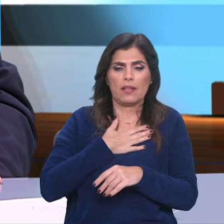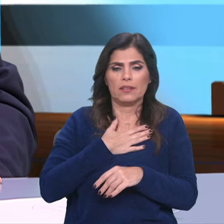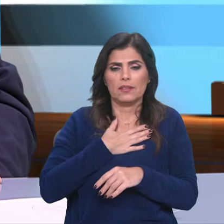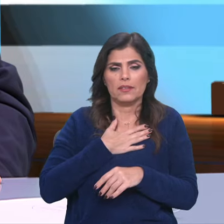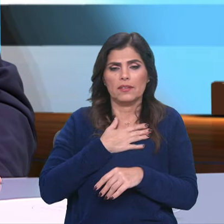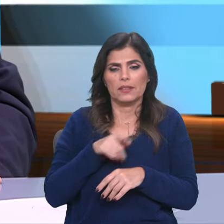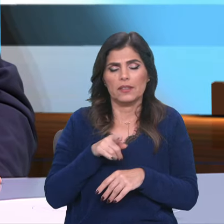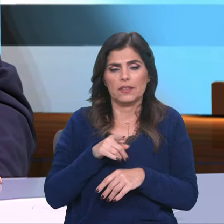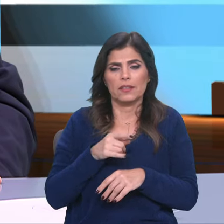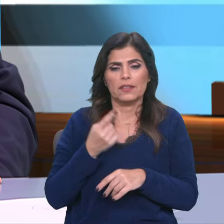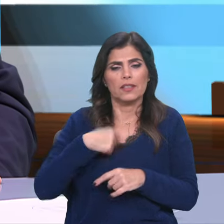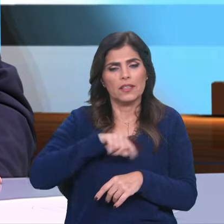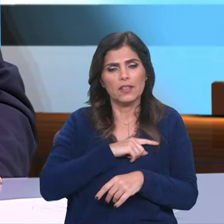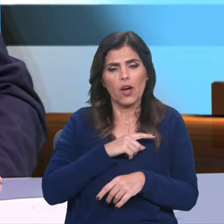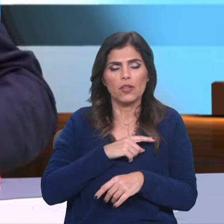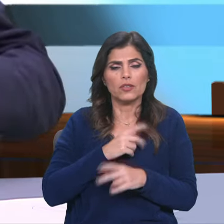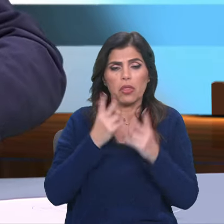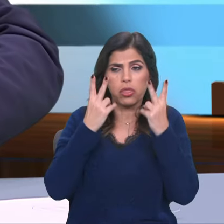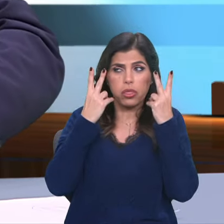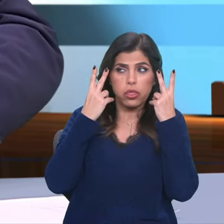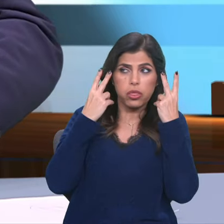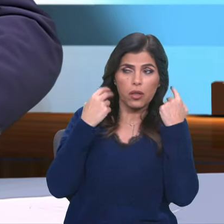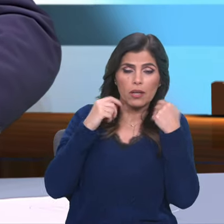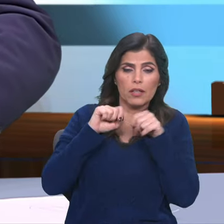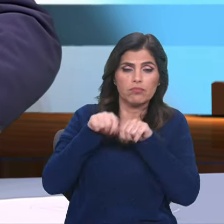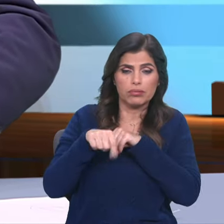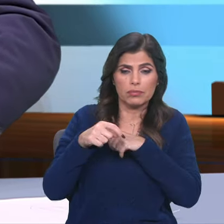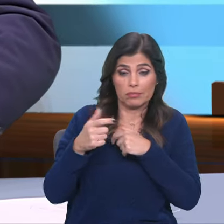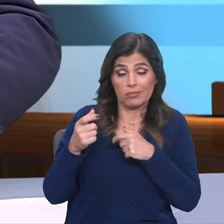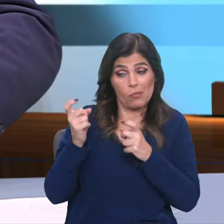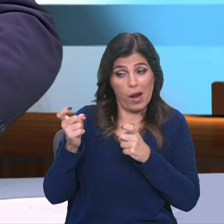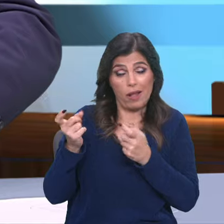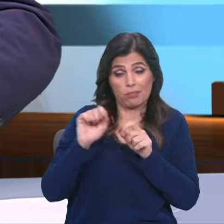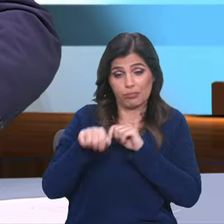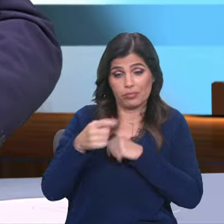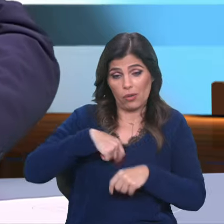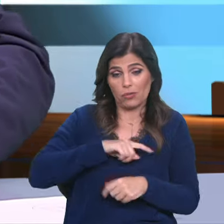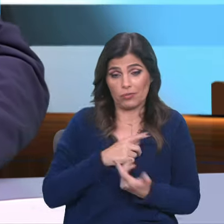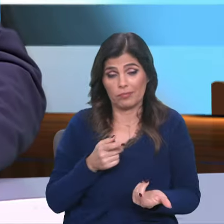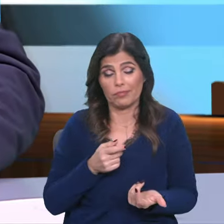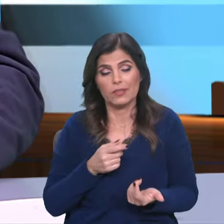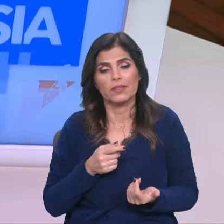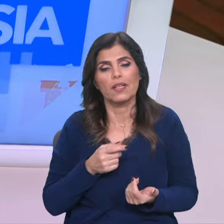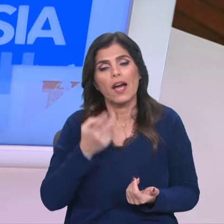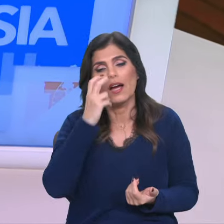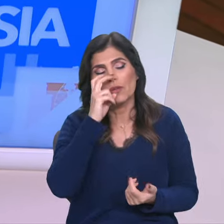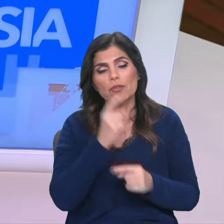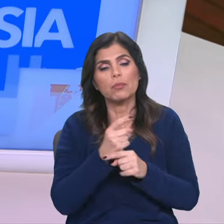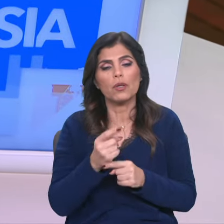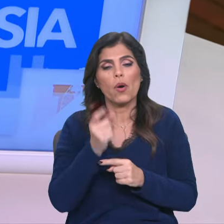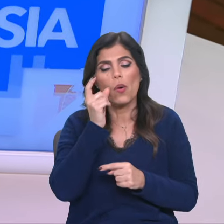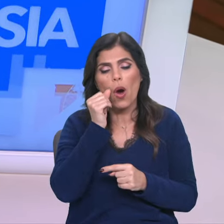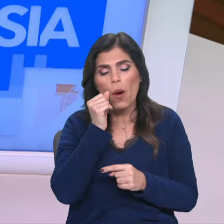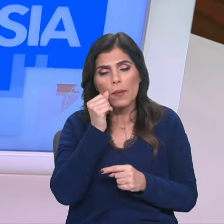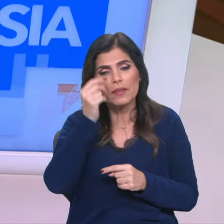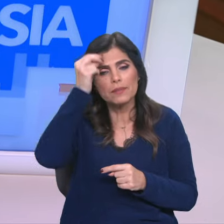nos destruir, não é? E de facto é curioso, este homem de espírito